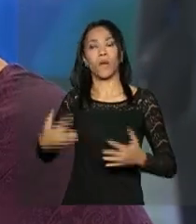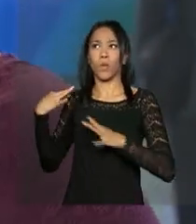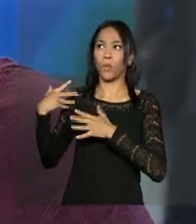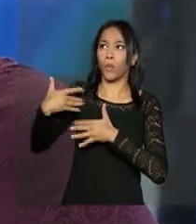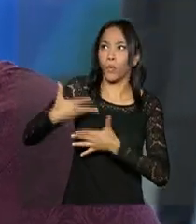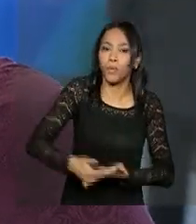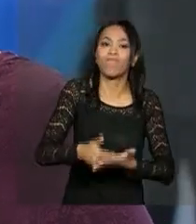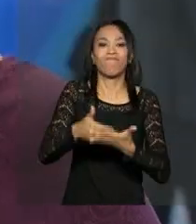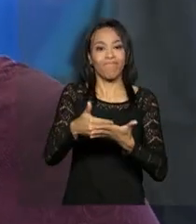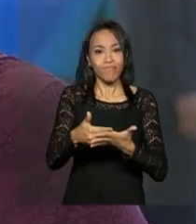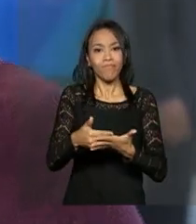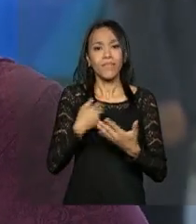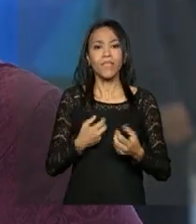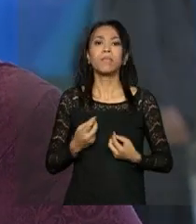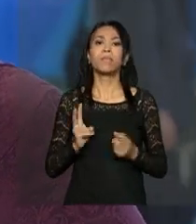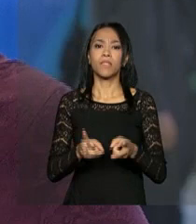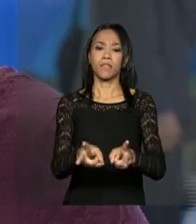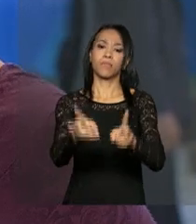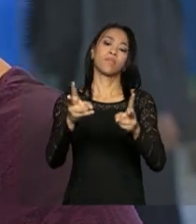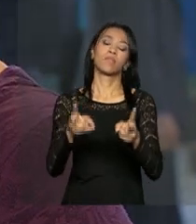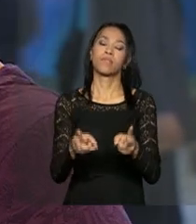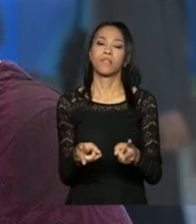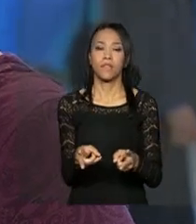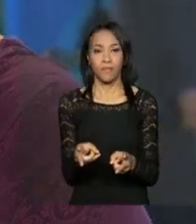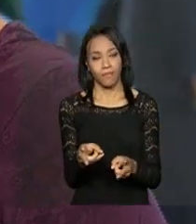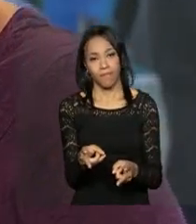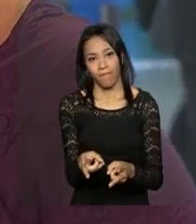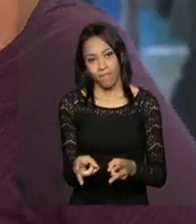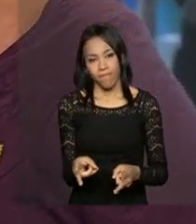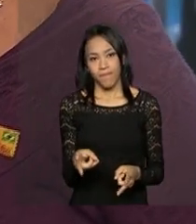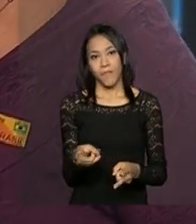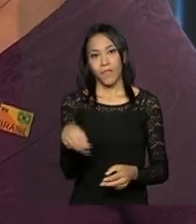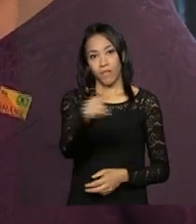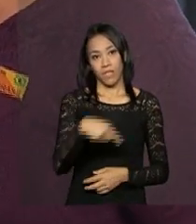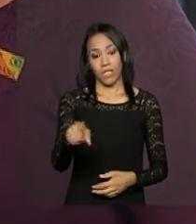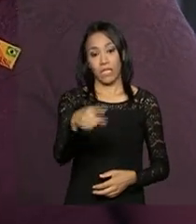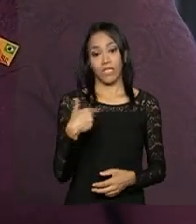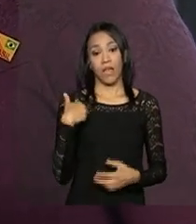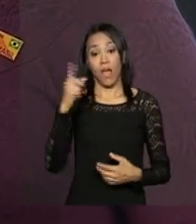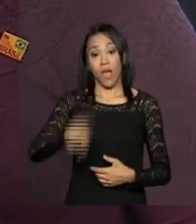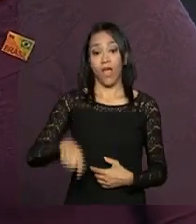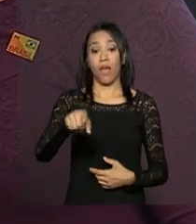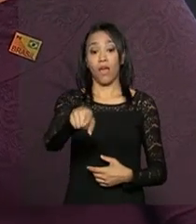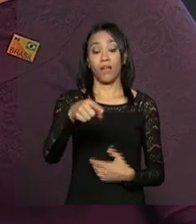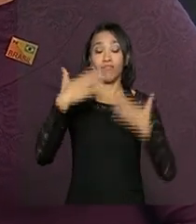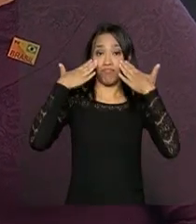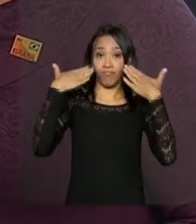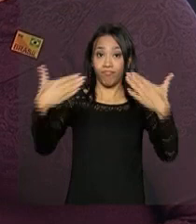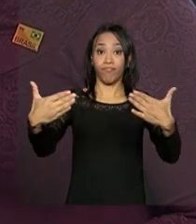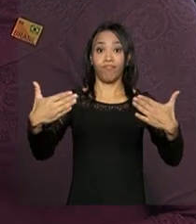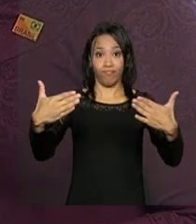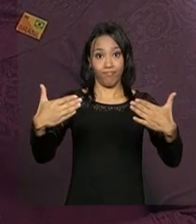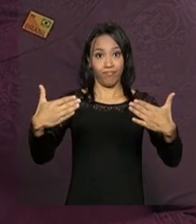democracia no Brasil para manter essa população fora da pobreza. A senhora está à frente de uma pasta que dá muita visibilidade e